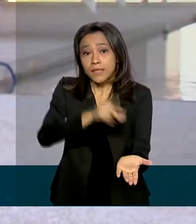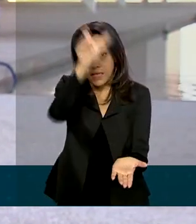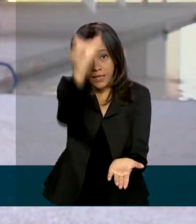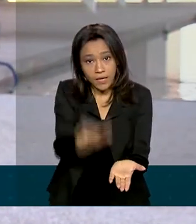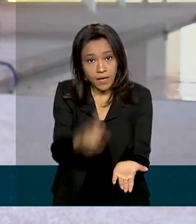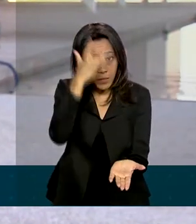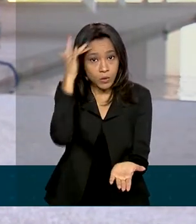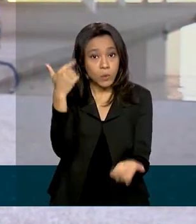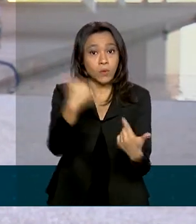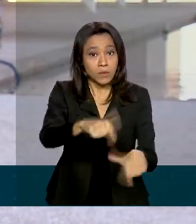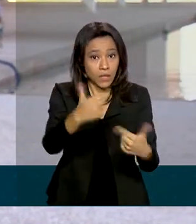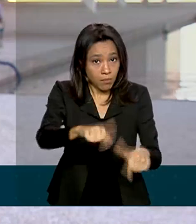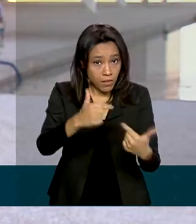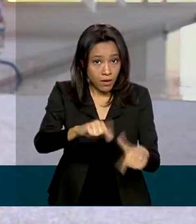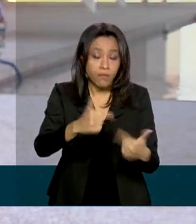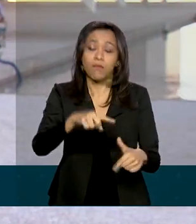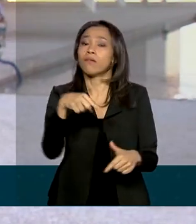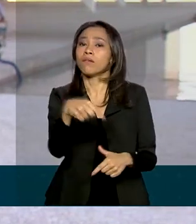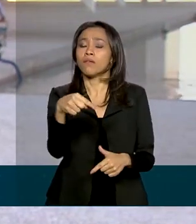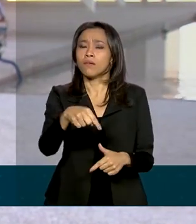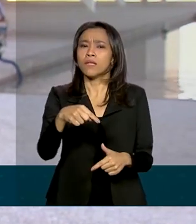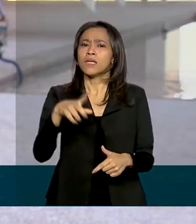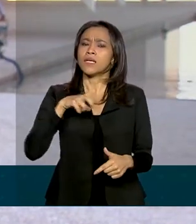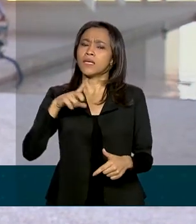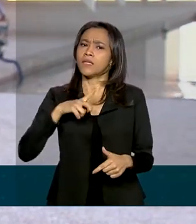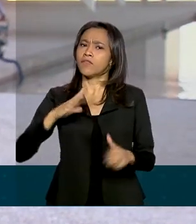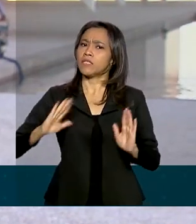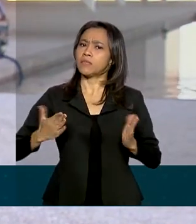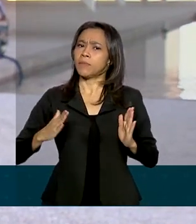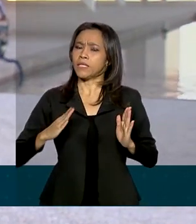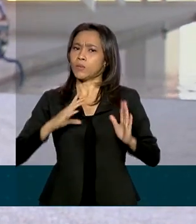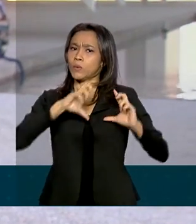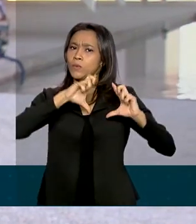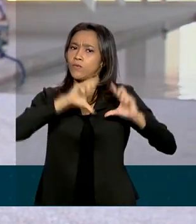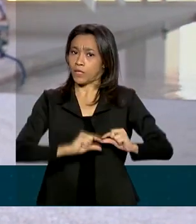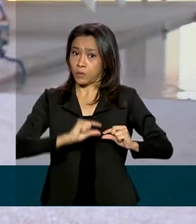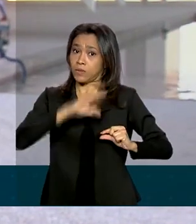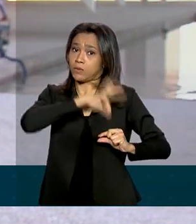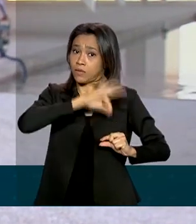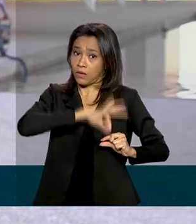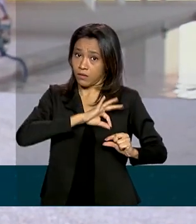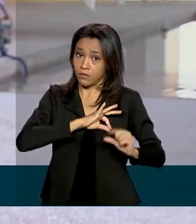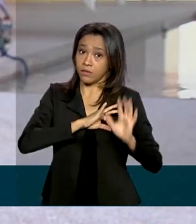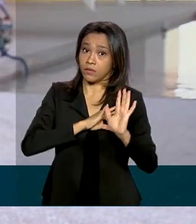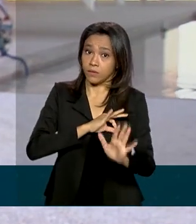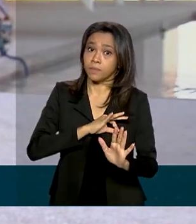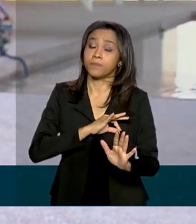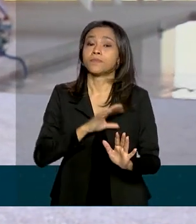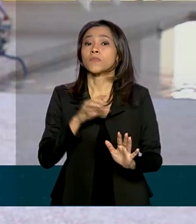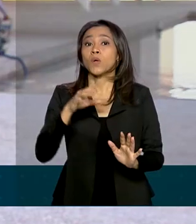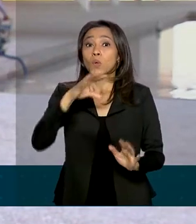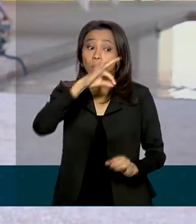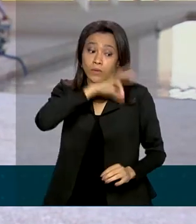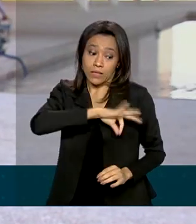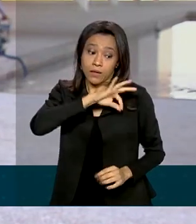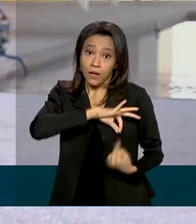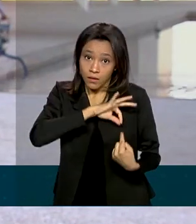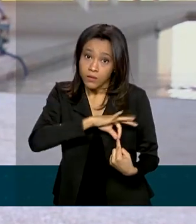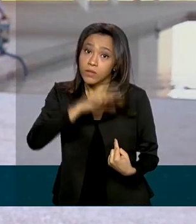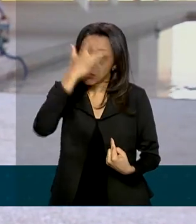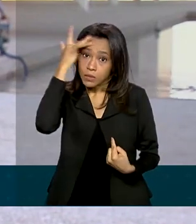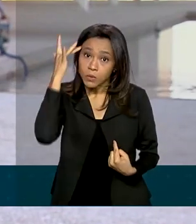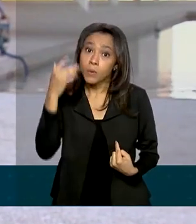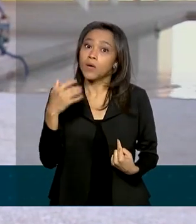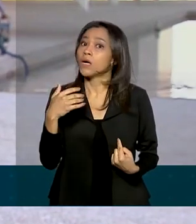dobro do tempo em que ele teve o salário reduzido. Lembrando que em nenhuma situação o salário de um trabalhador